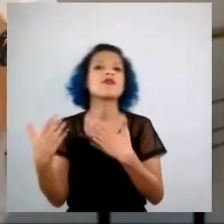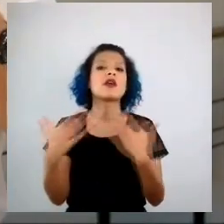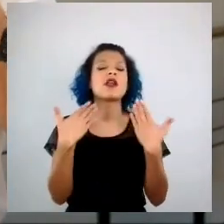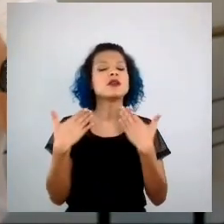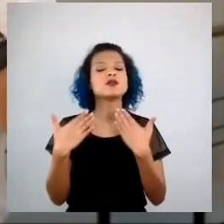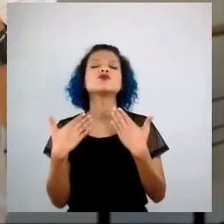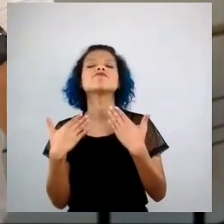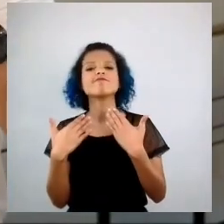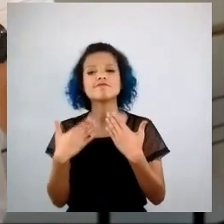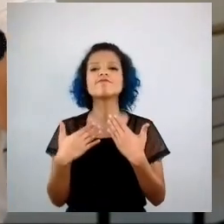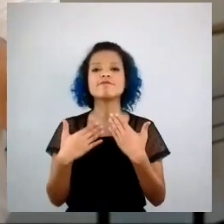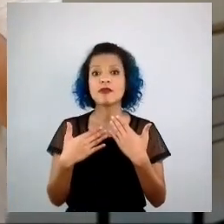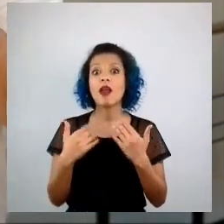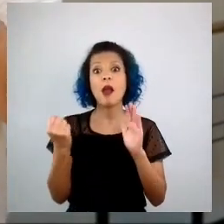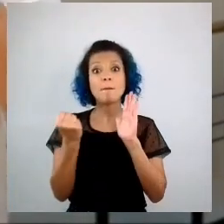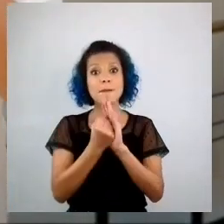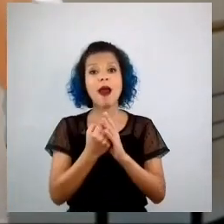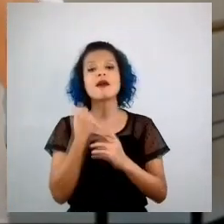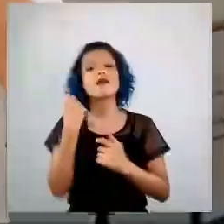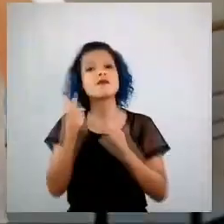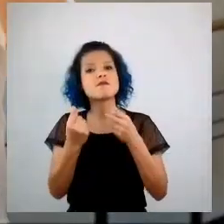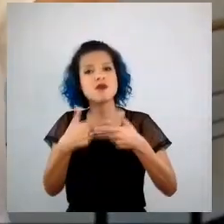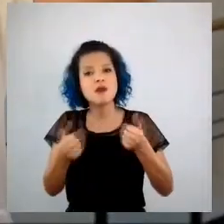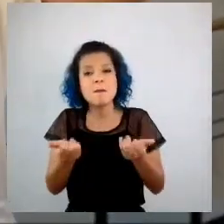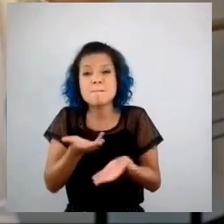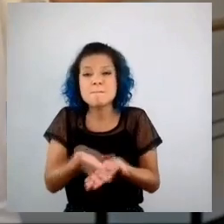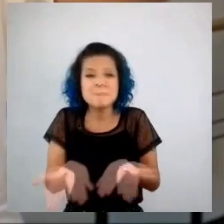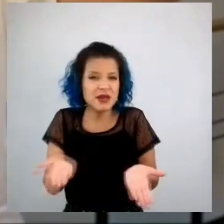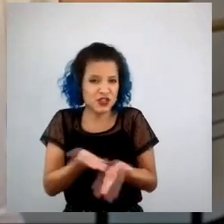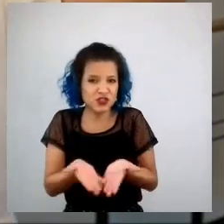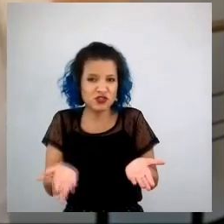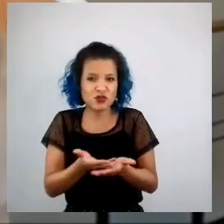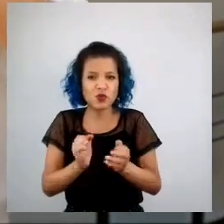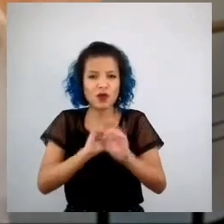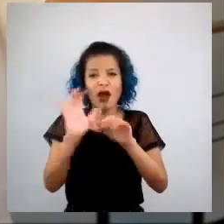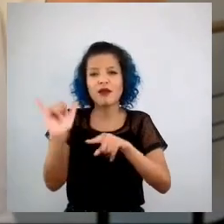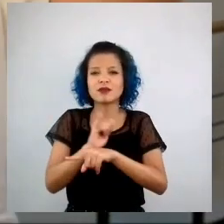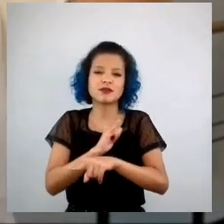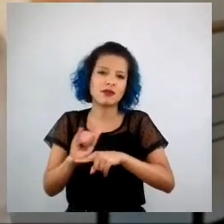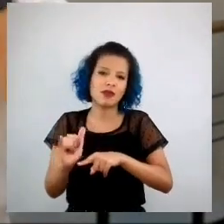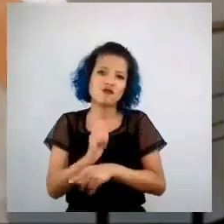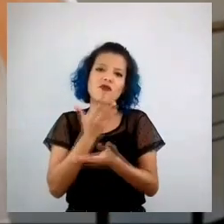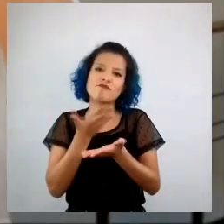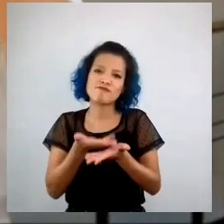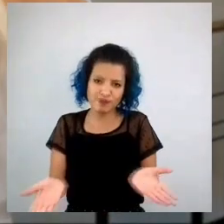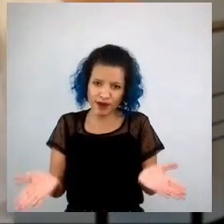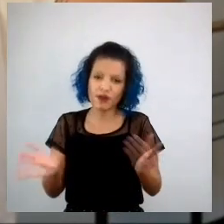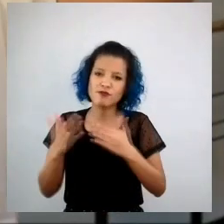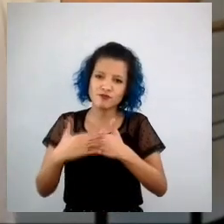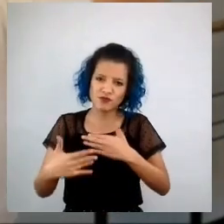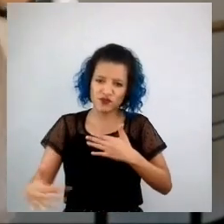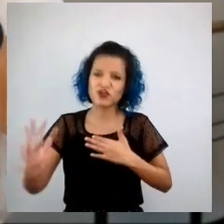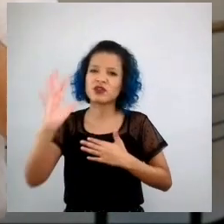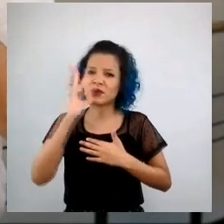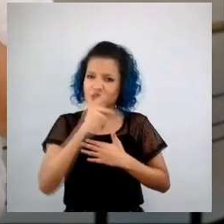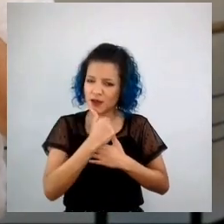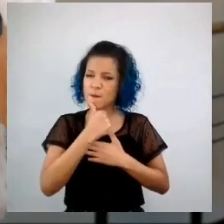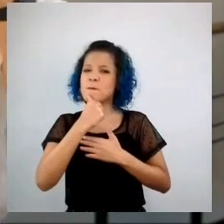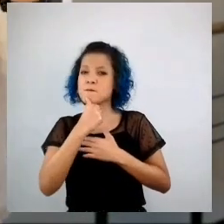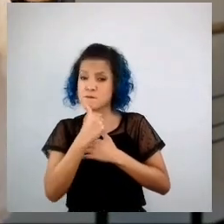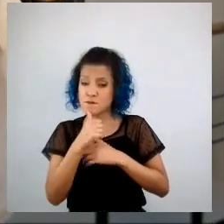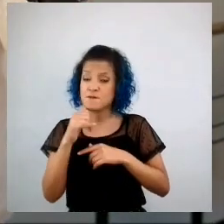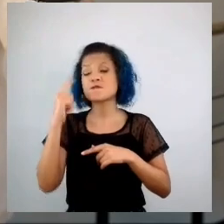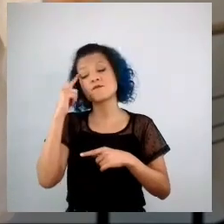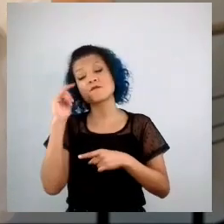marcas têm perdido um pouco dessa clareza estratégica no longo prazo, dessa linha mestre que vai